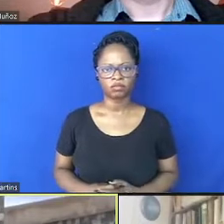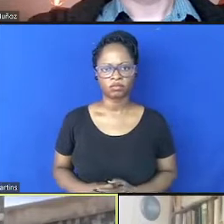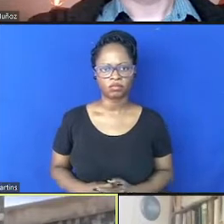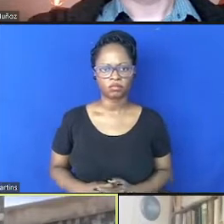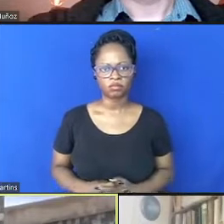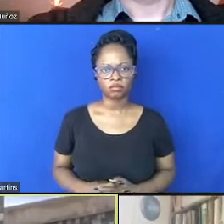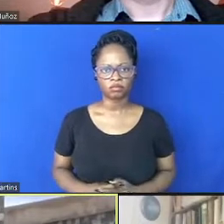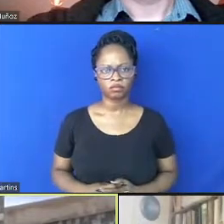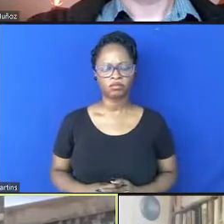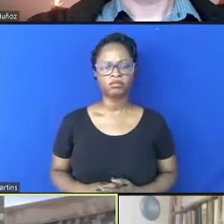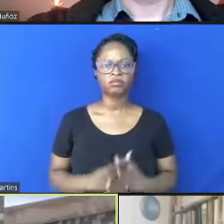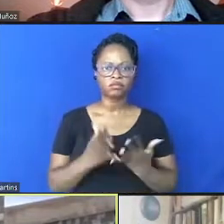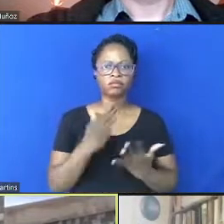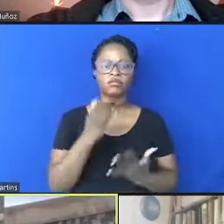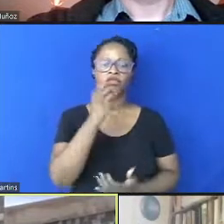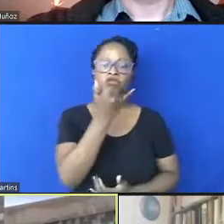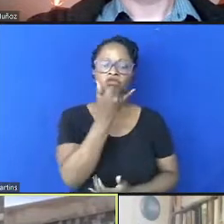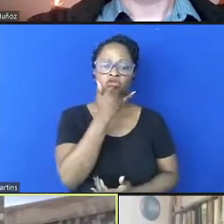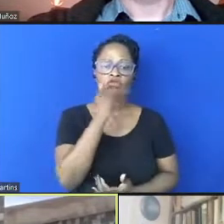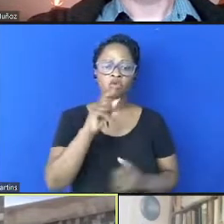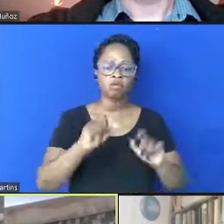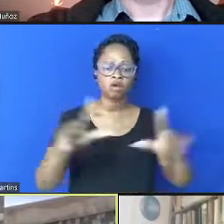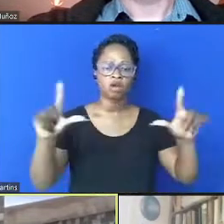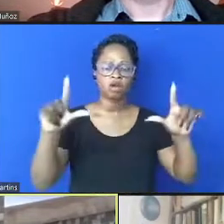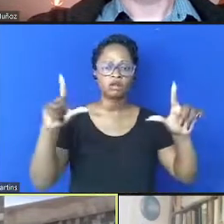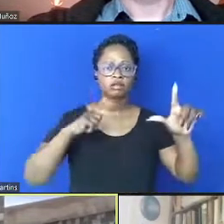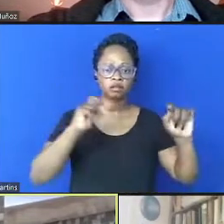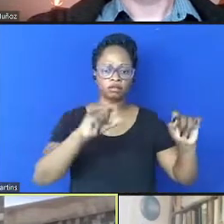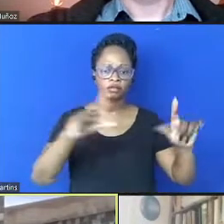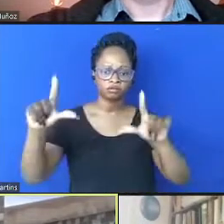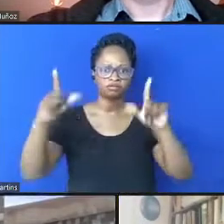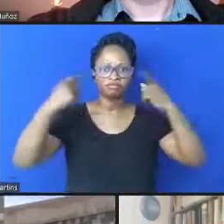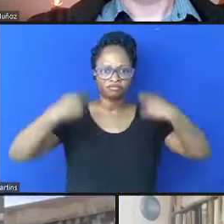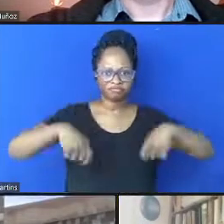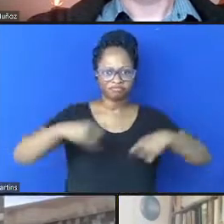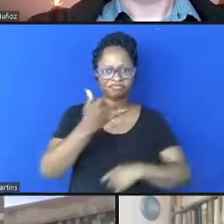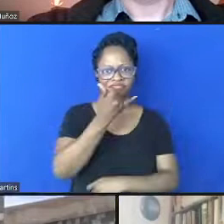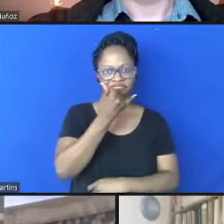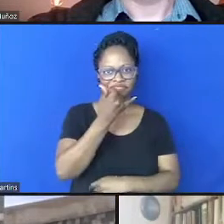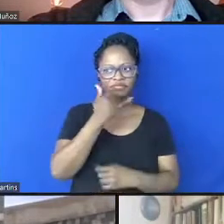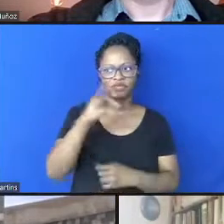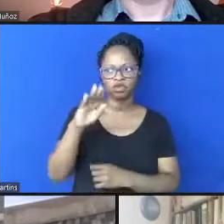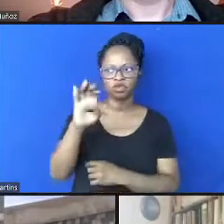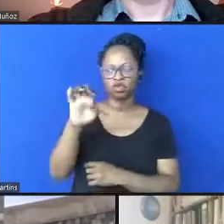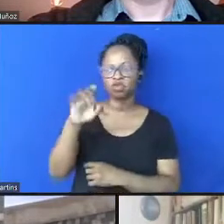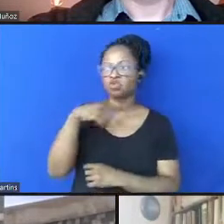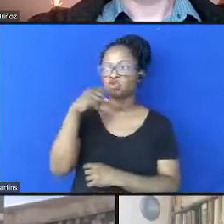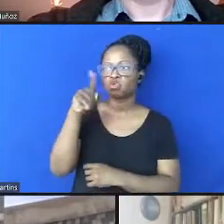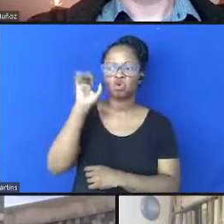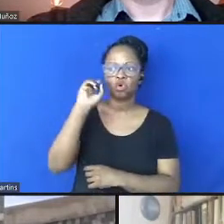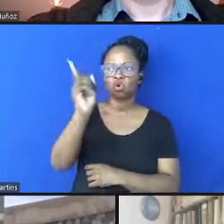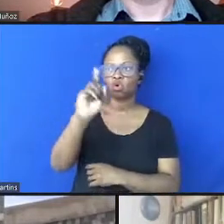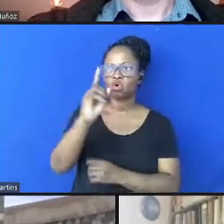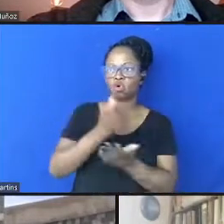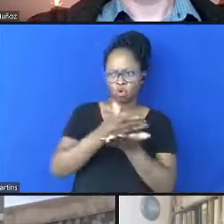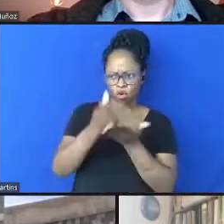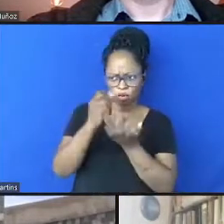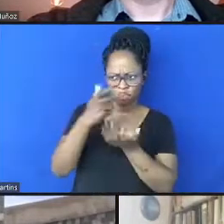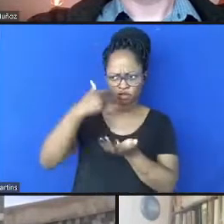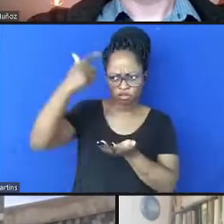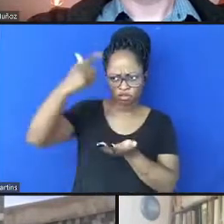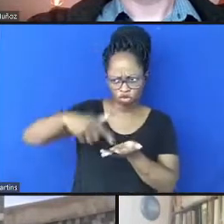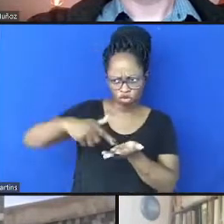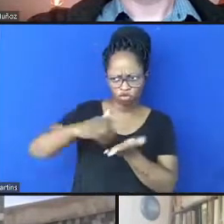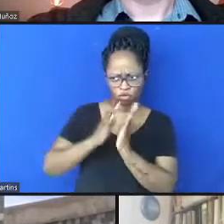que a tela estará a ser partilhada. Jorge, nós não conseguimos ouvir o início, você pode recomeçar a sua